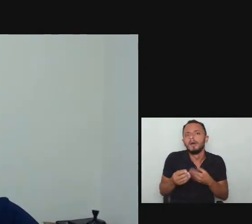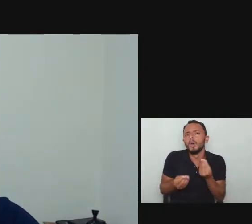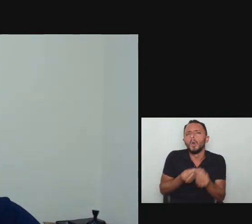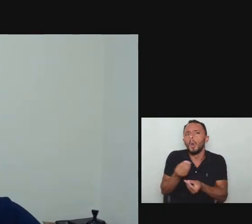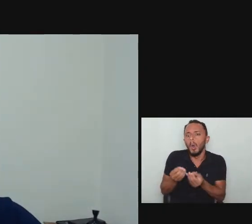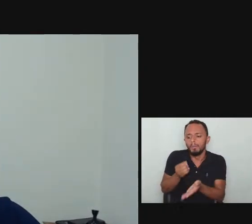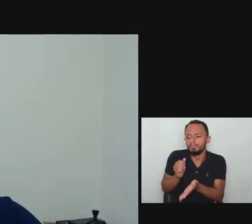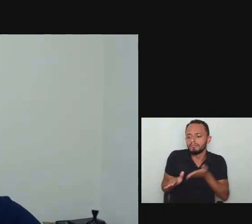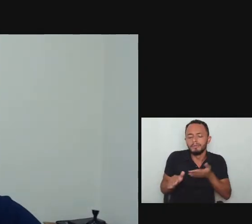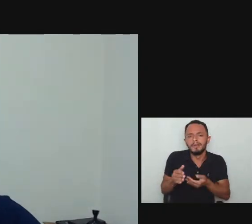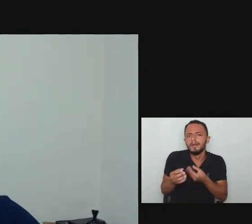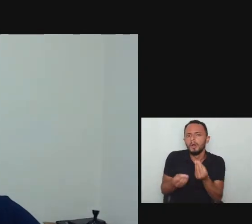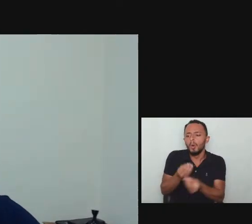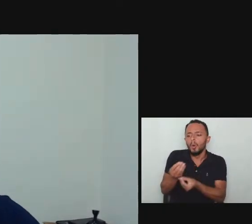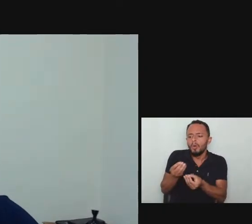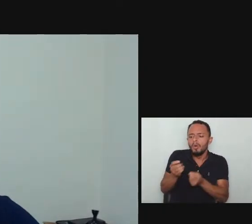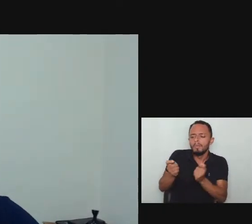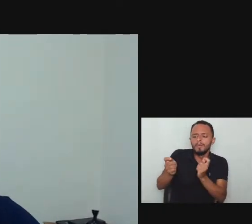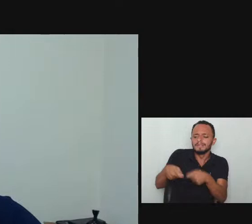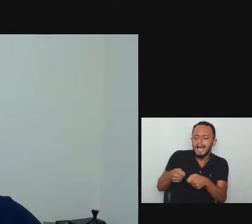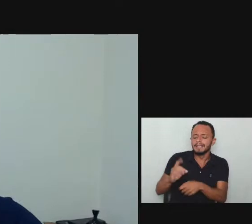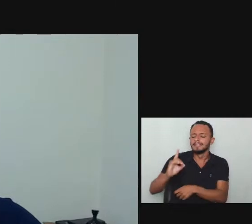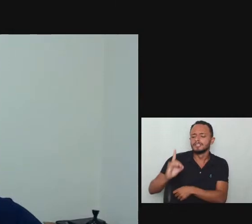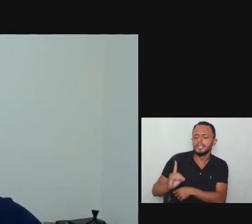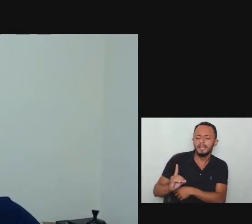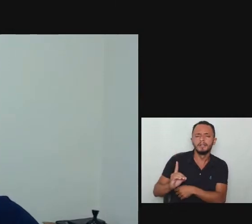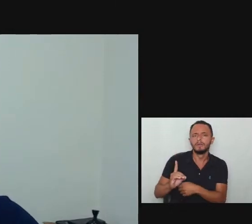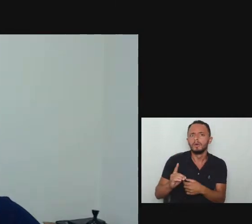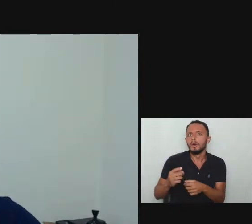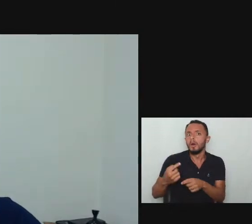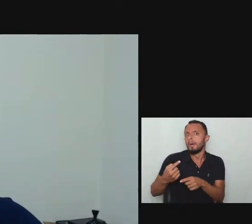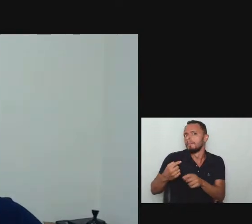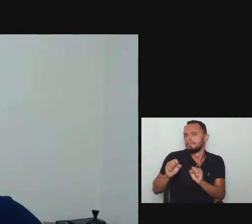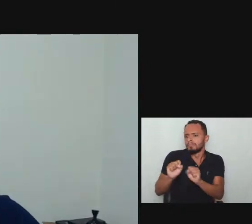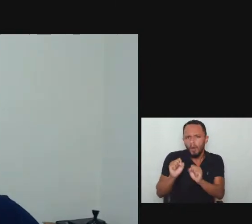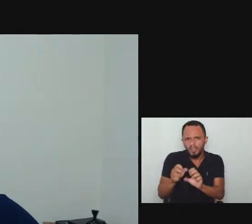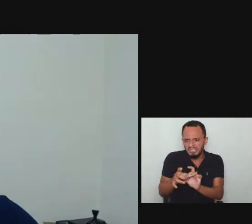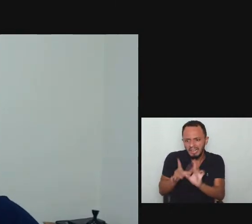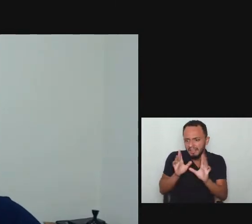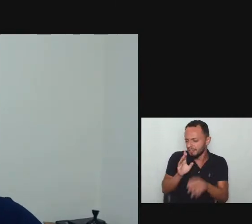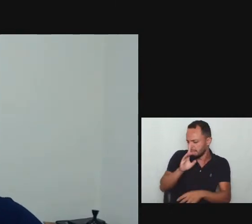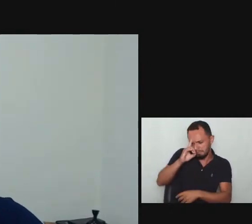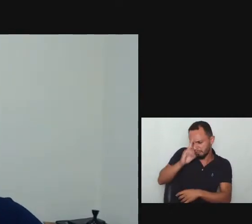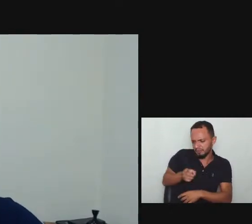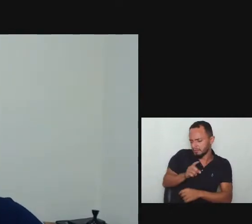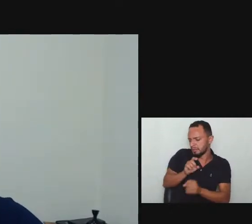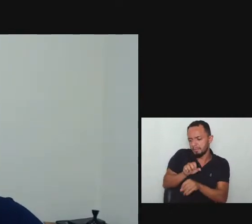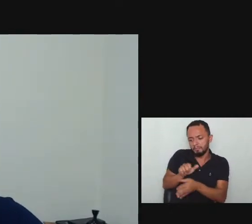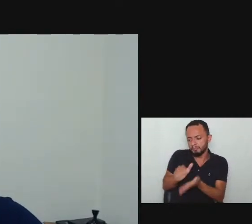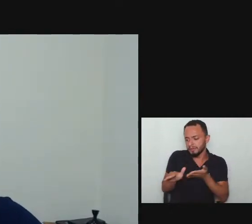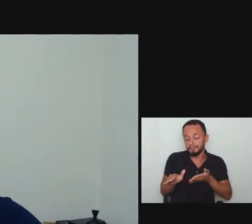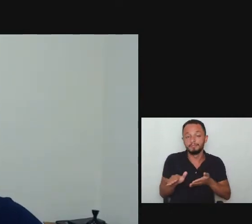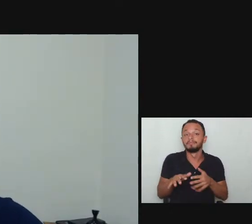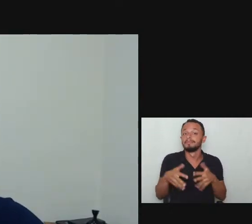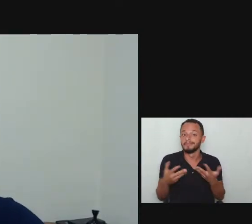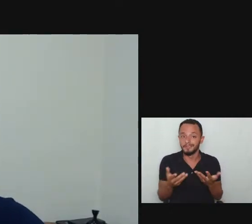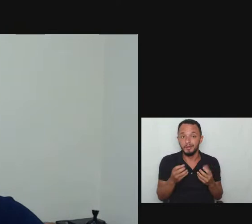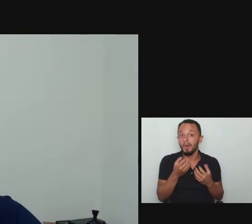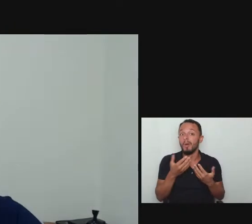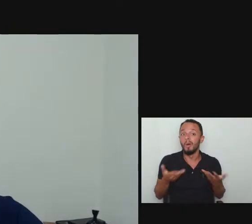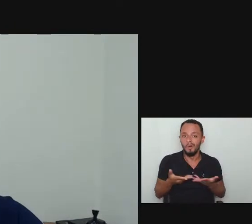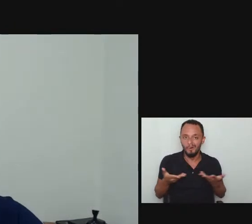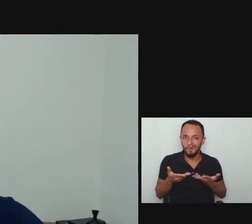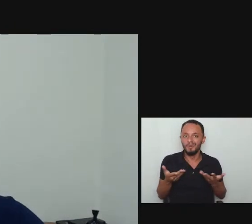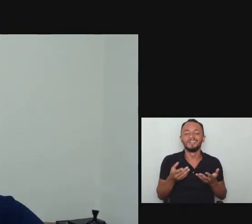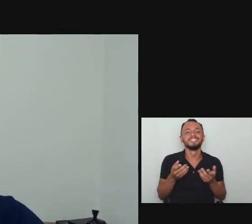então fica conosco aqui até o final porque você está no clube dos direitos das pessoas com deficiência tá certo